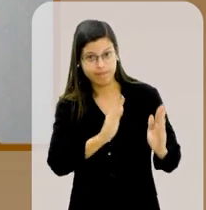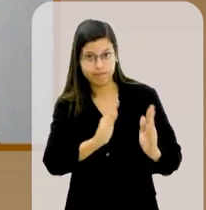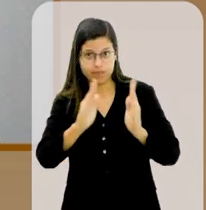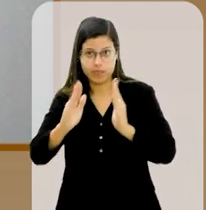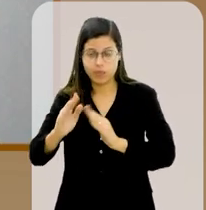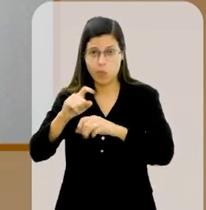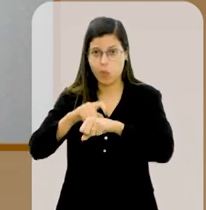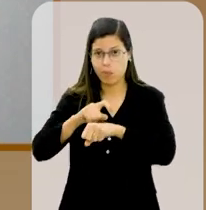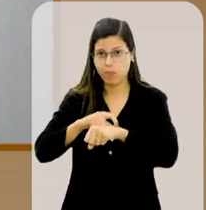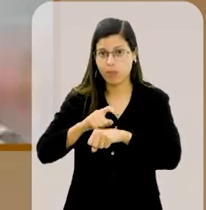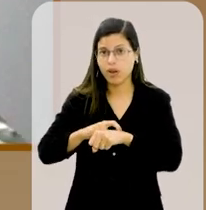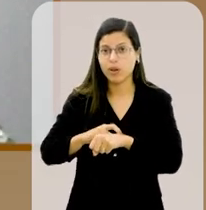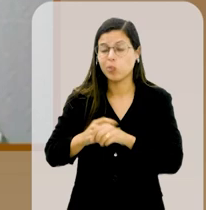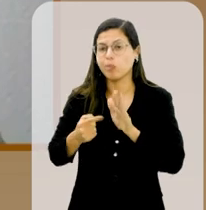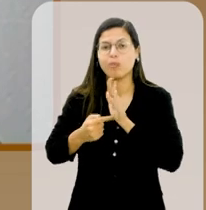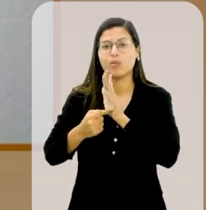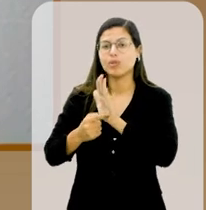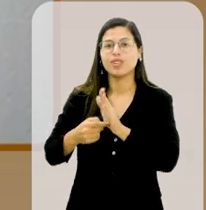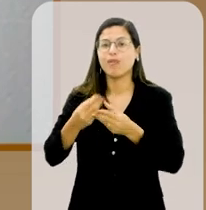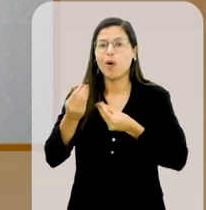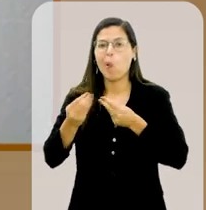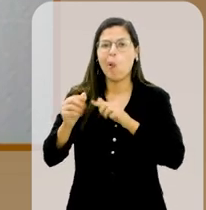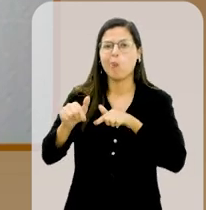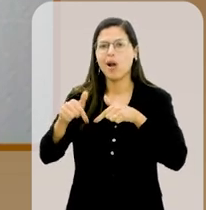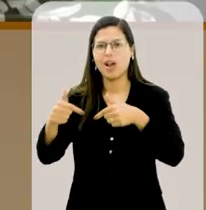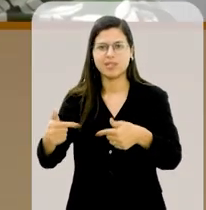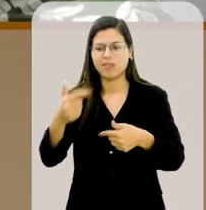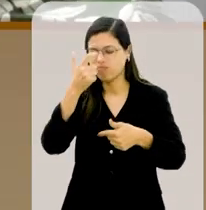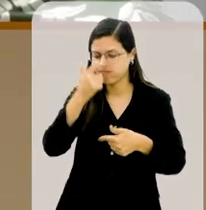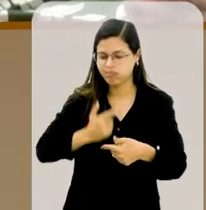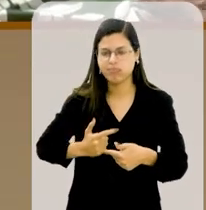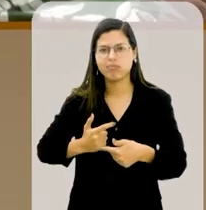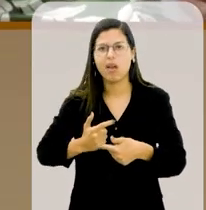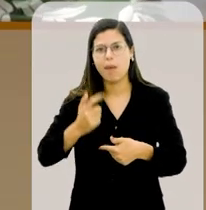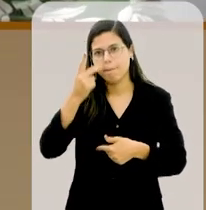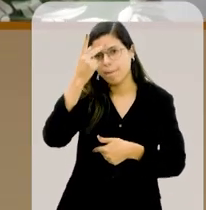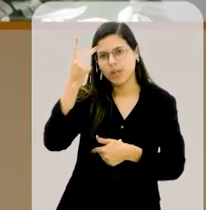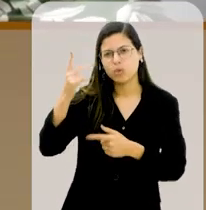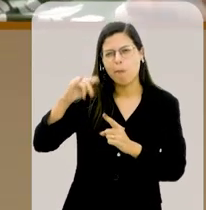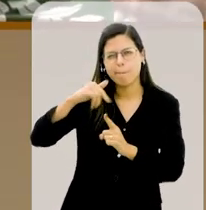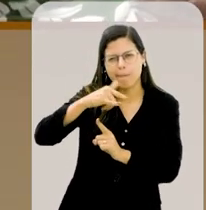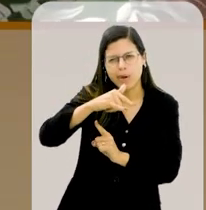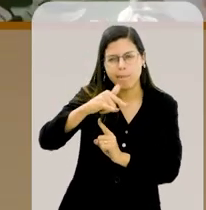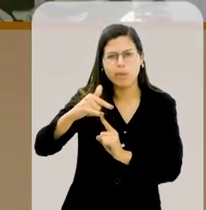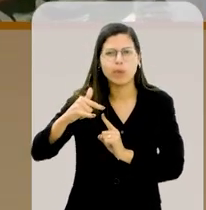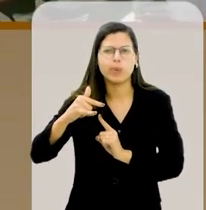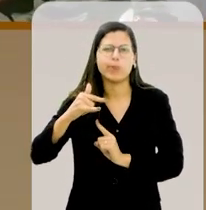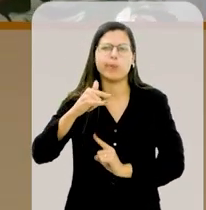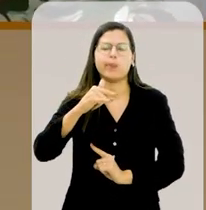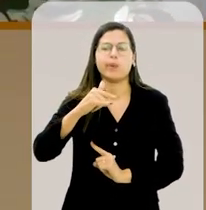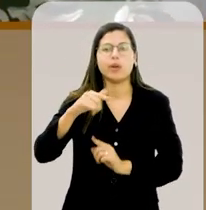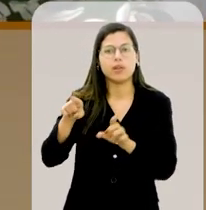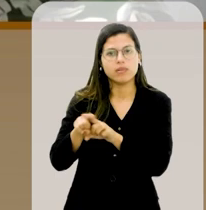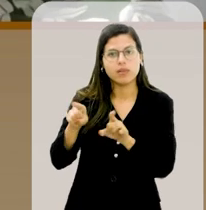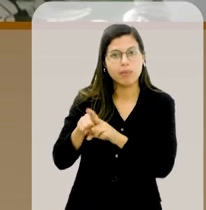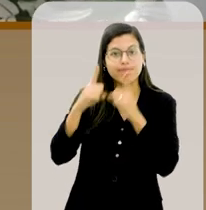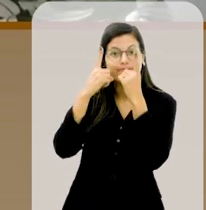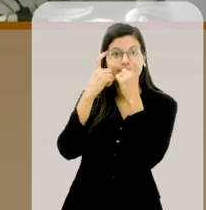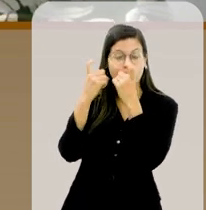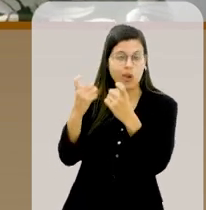apresentava a sua verdadeira personalidade. de uma pessoa maquiavelha, de pessoa agressiva,